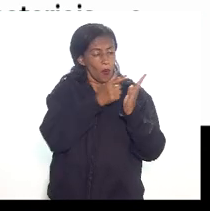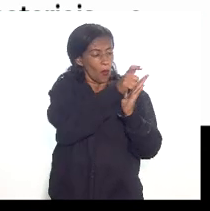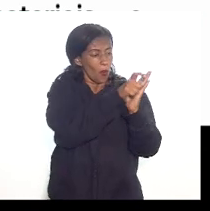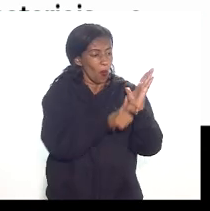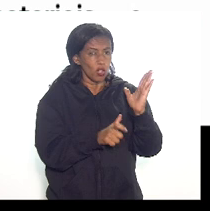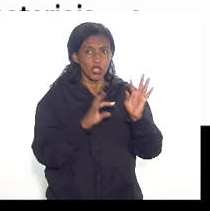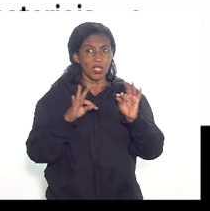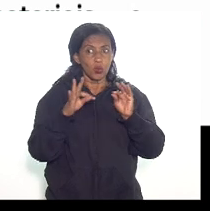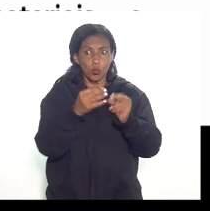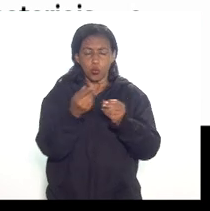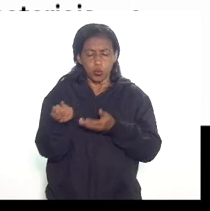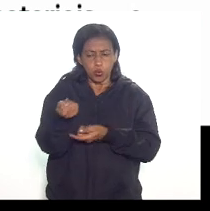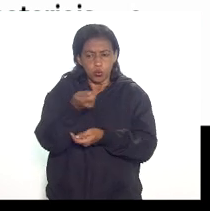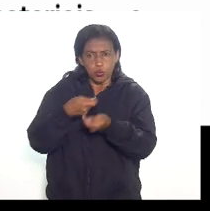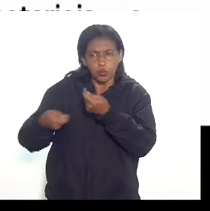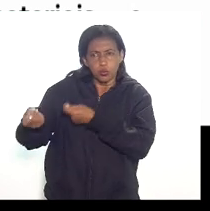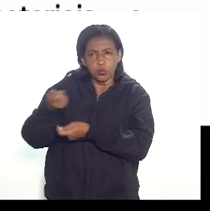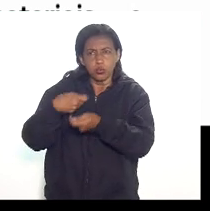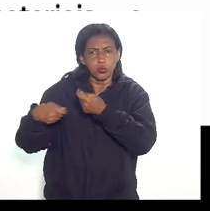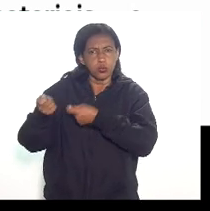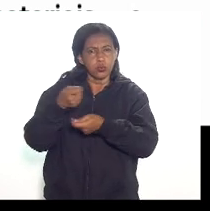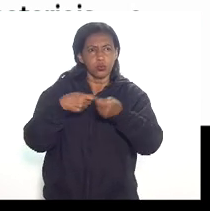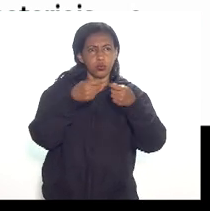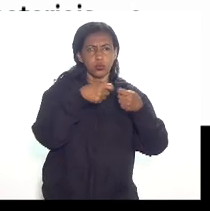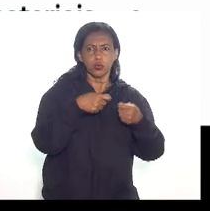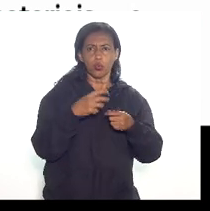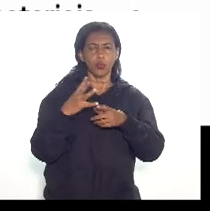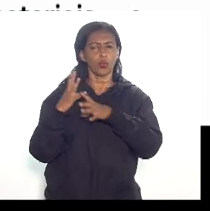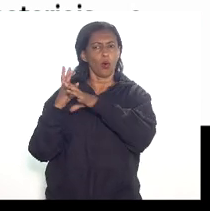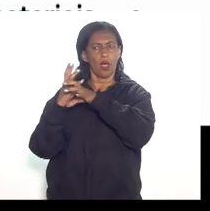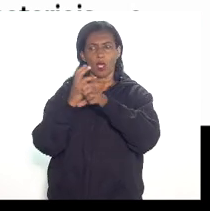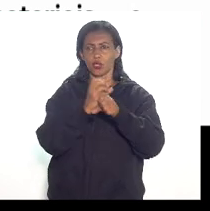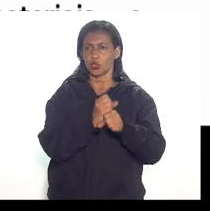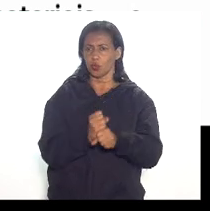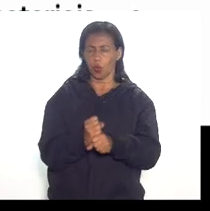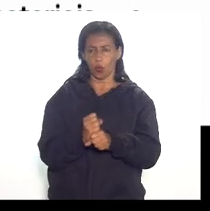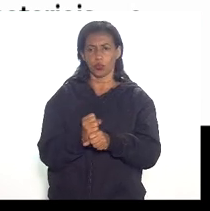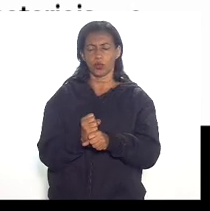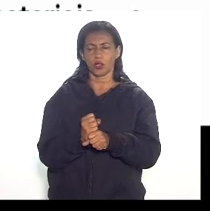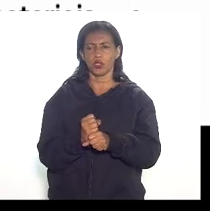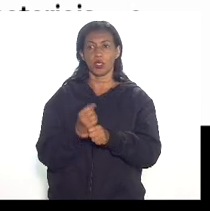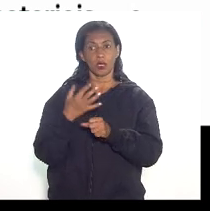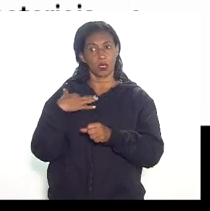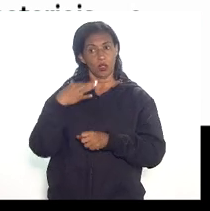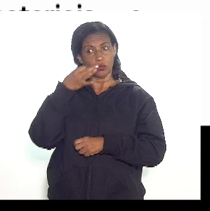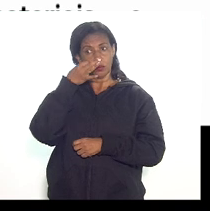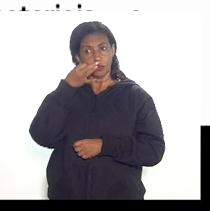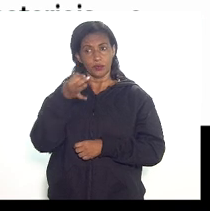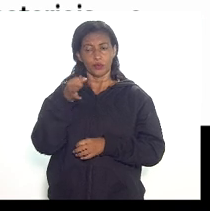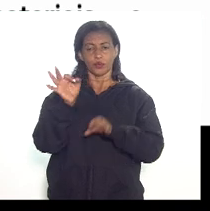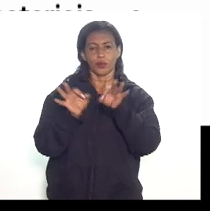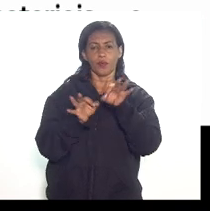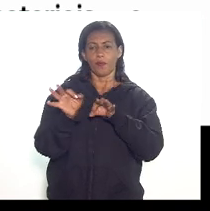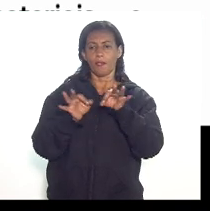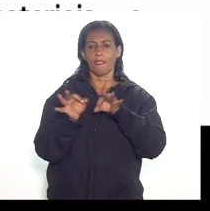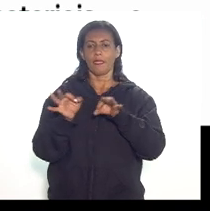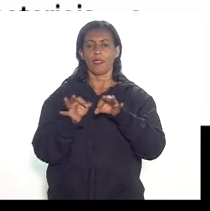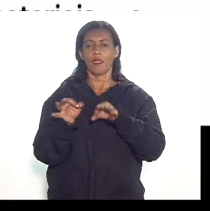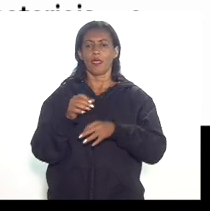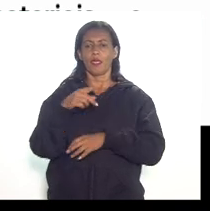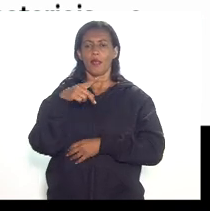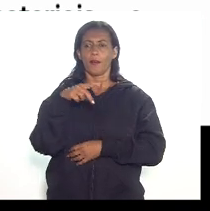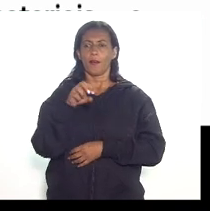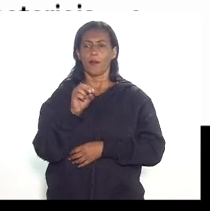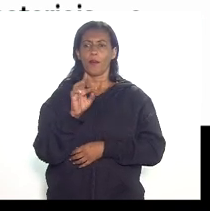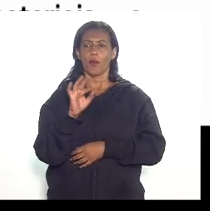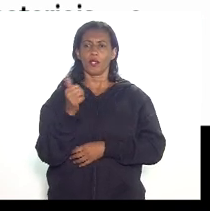financeira utilizando para tanto as contas de operação que aí eu chamo atenção para o plano de contas da portaria